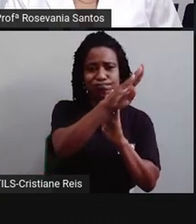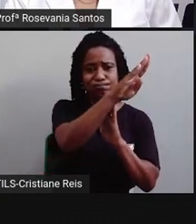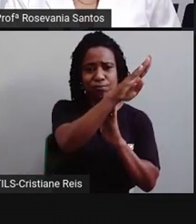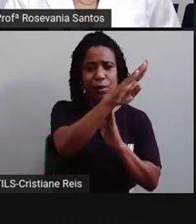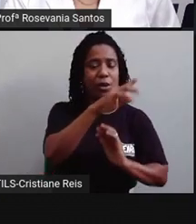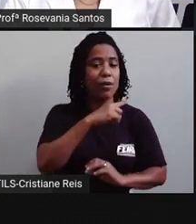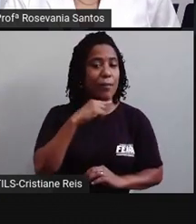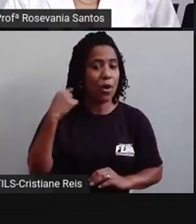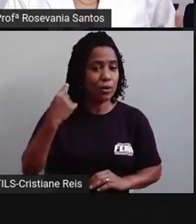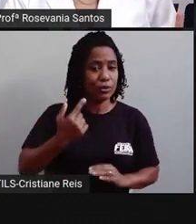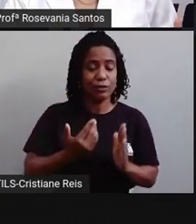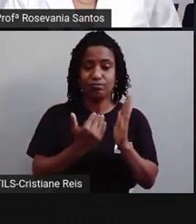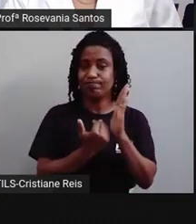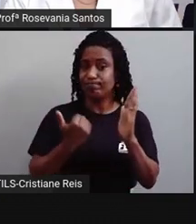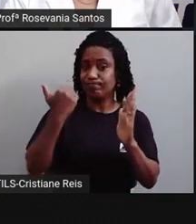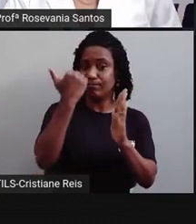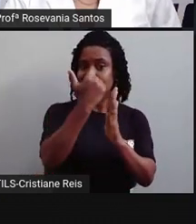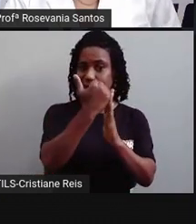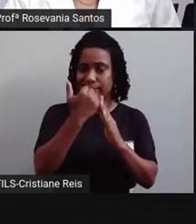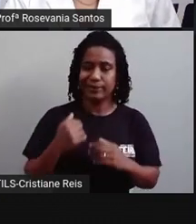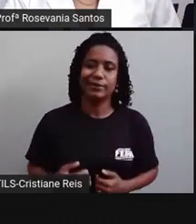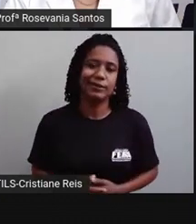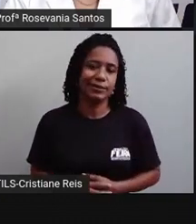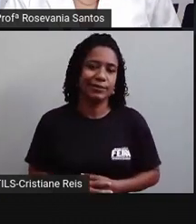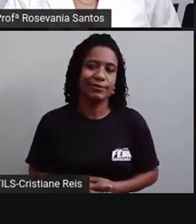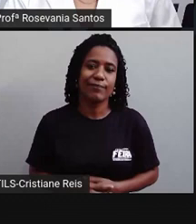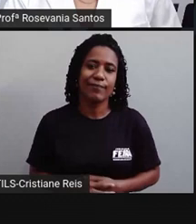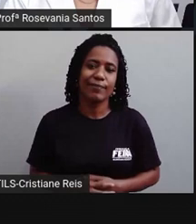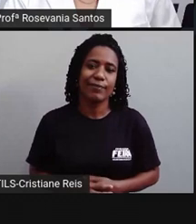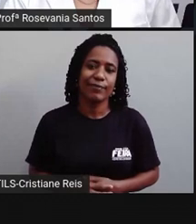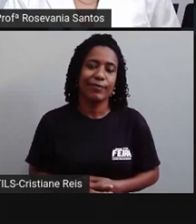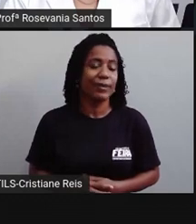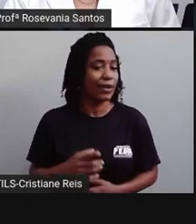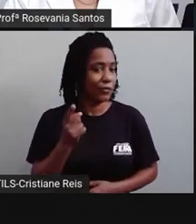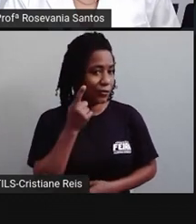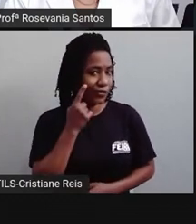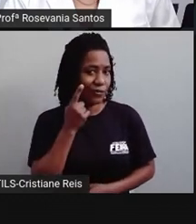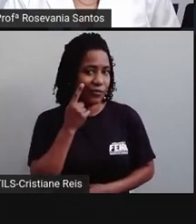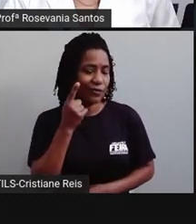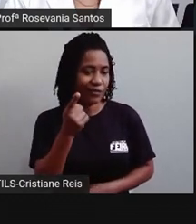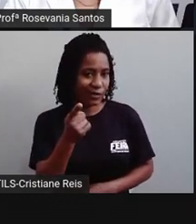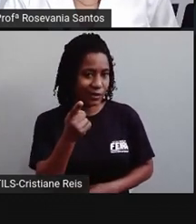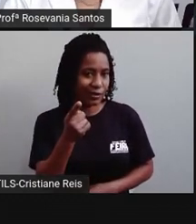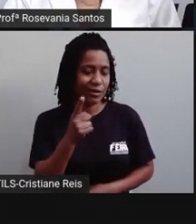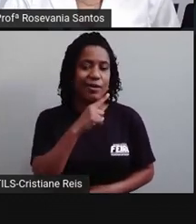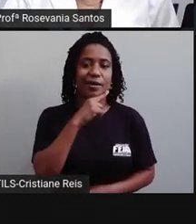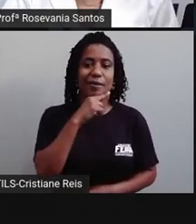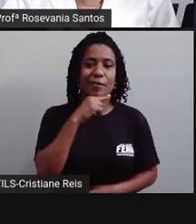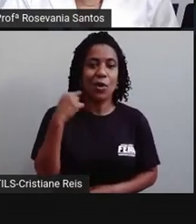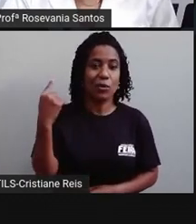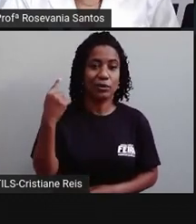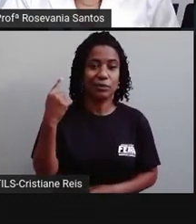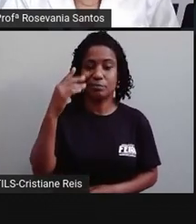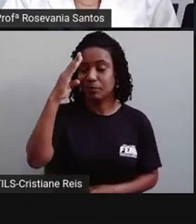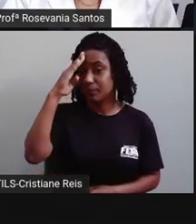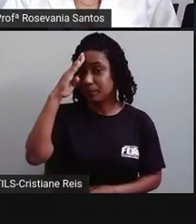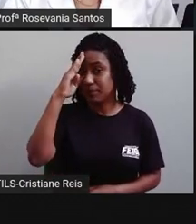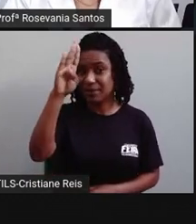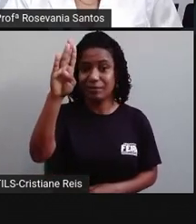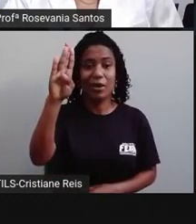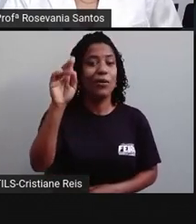Mas é claro que o que puxou mesmo essa taxa para cima foram as mortes provocadas pela COVID-19 que vocês estão acompanhando nos